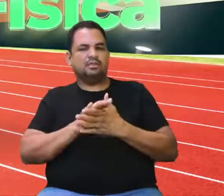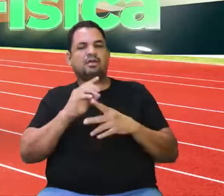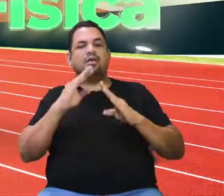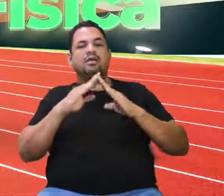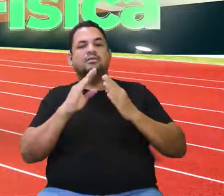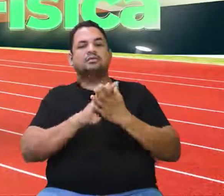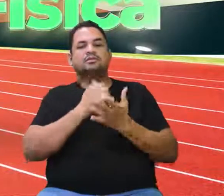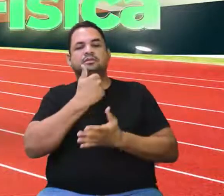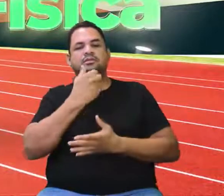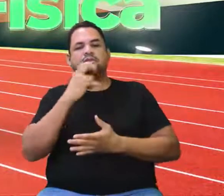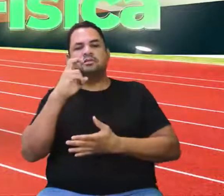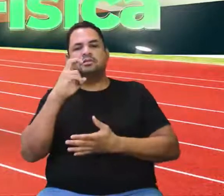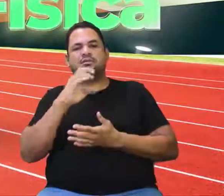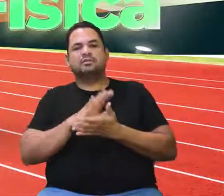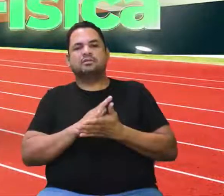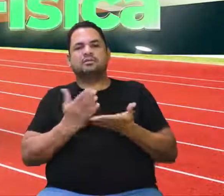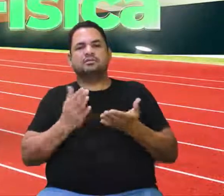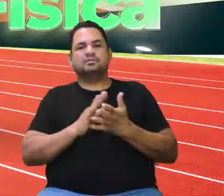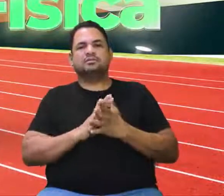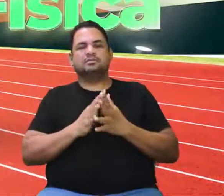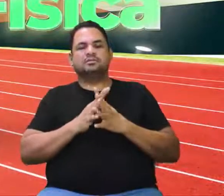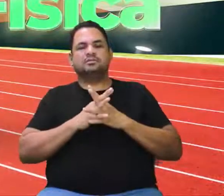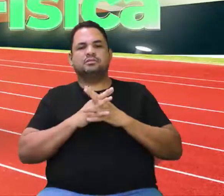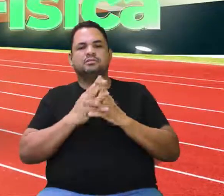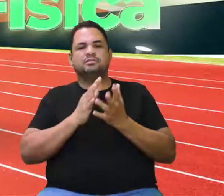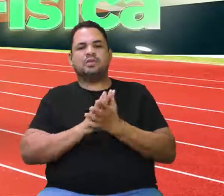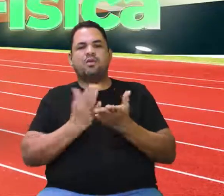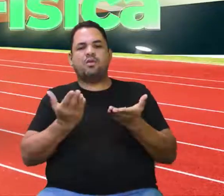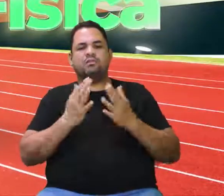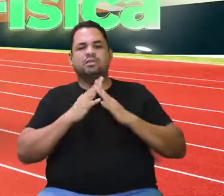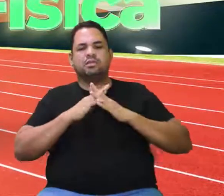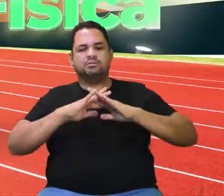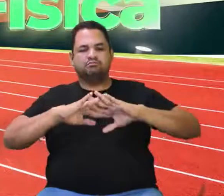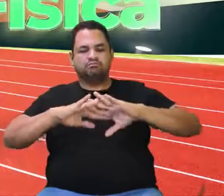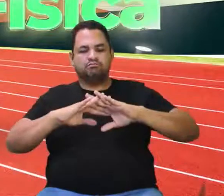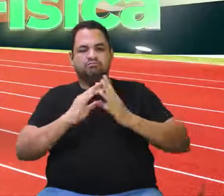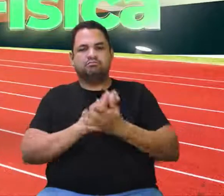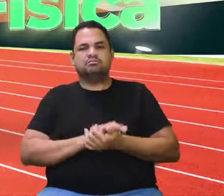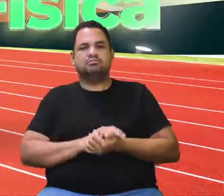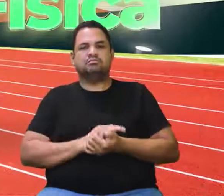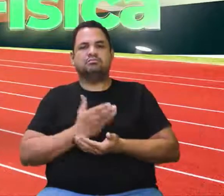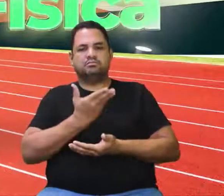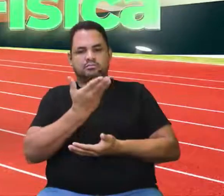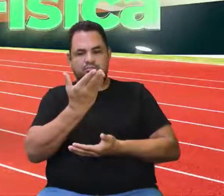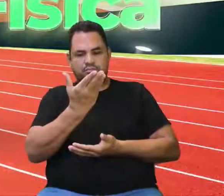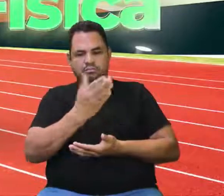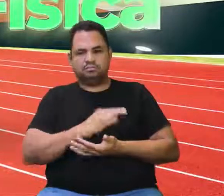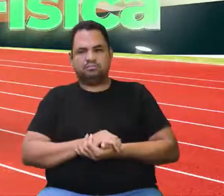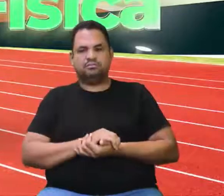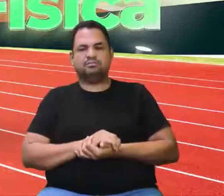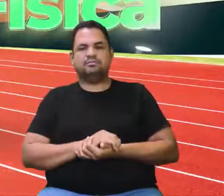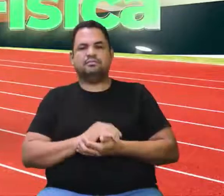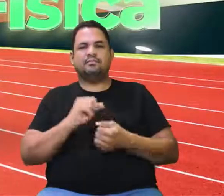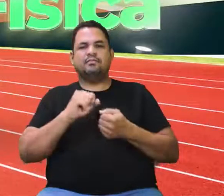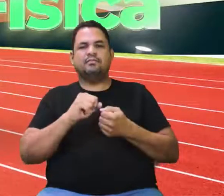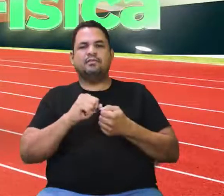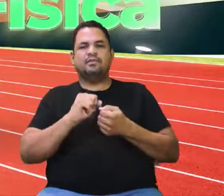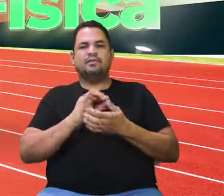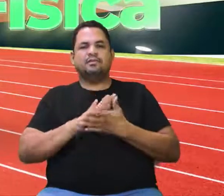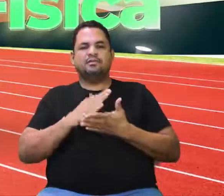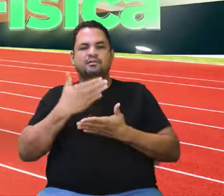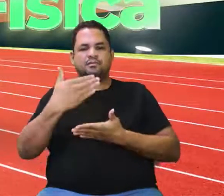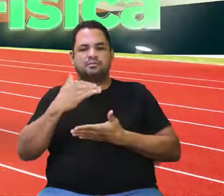segundos. O próximo agora é com o braço estendido. Então, você vai estender a frente. Faz uma